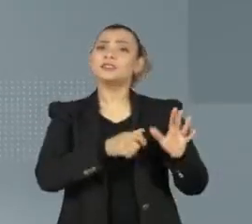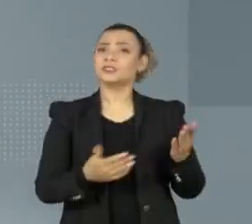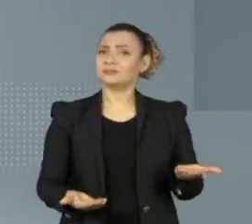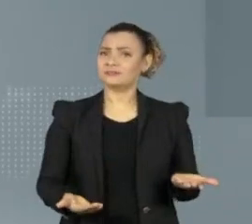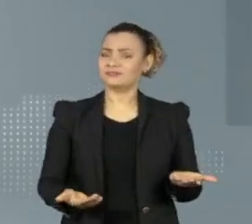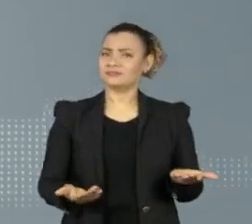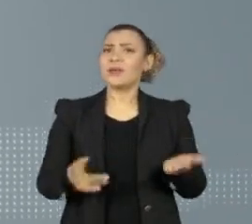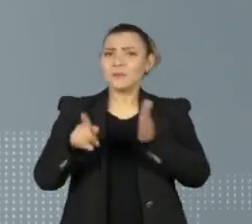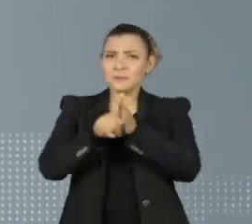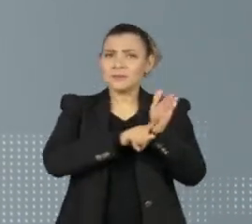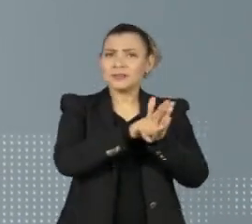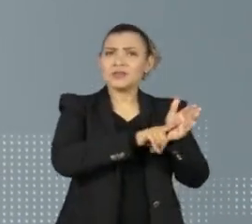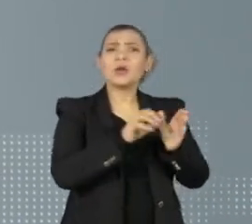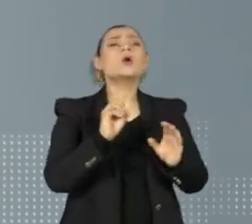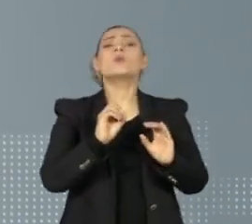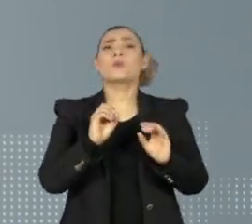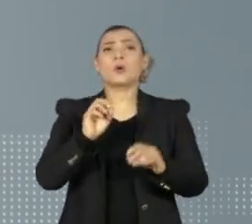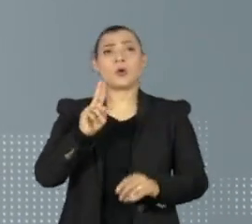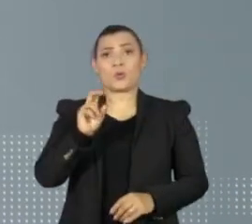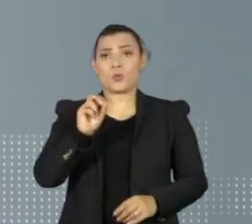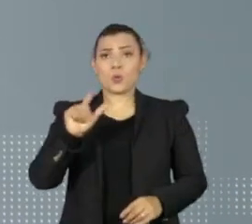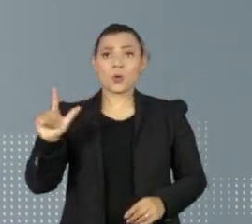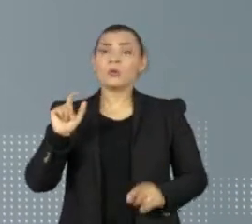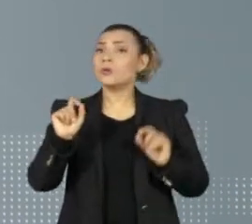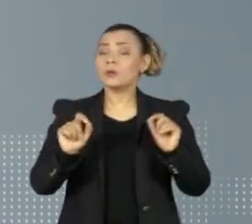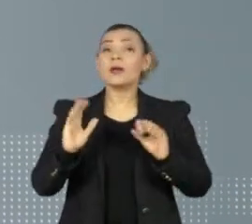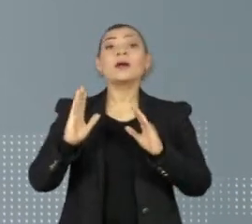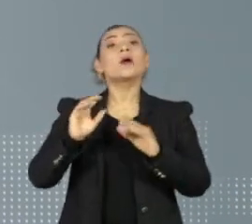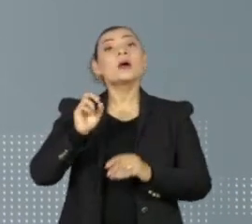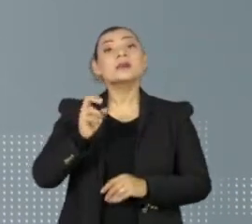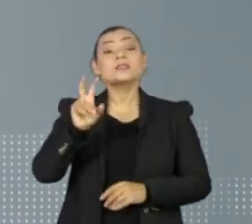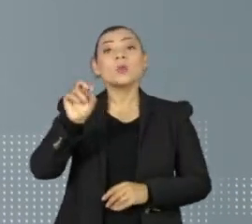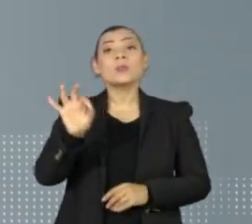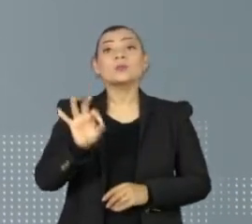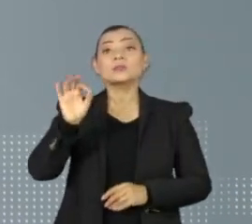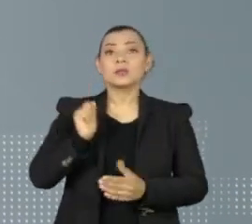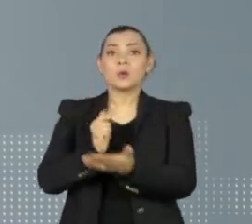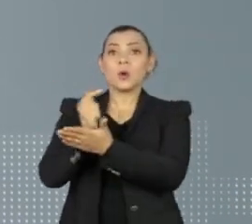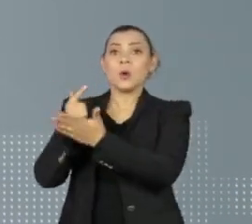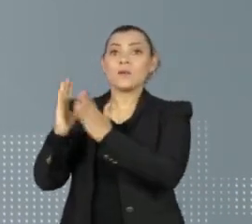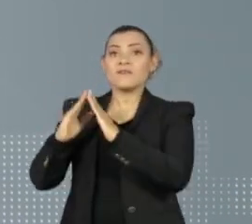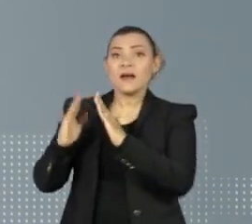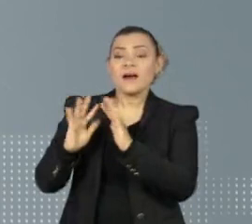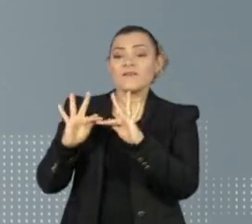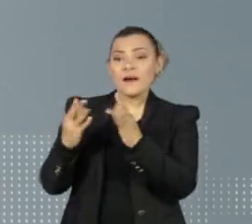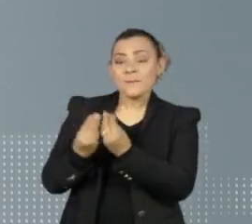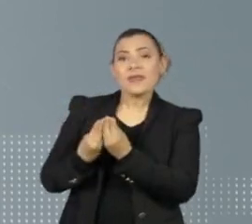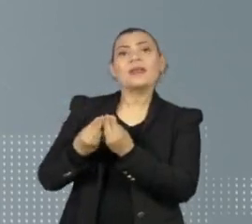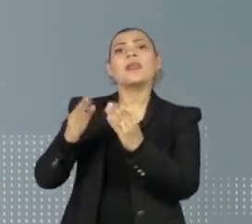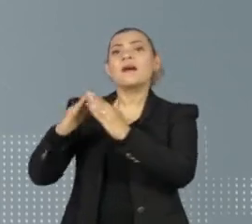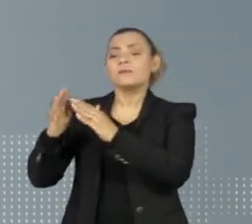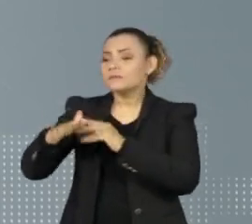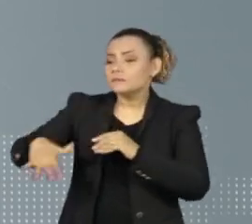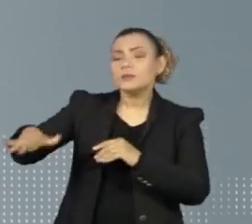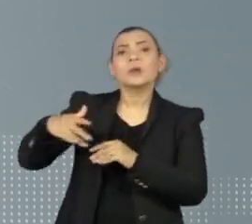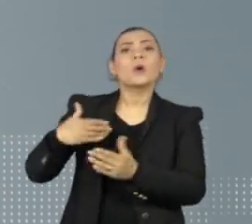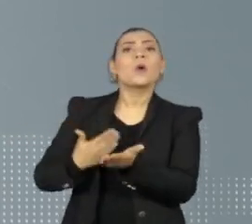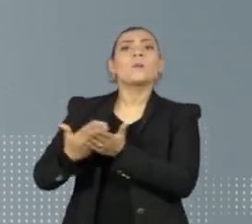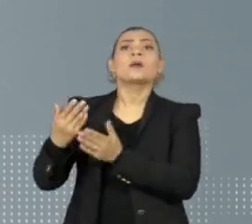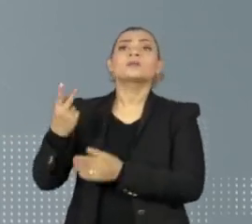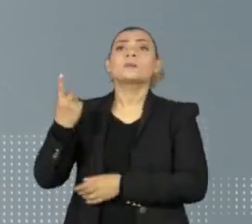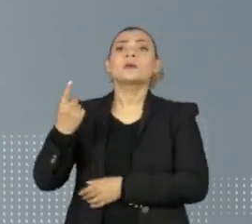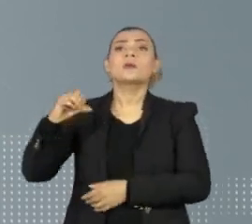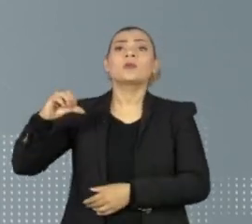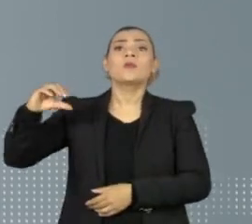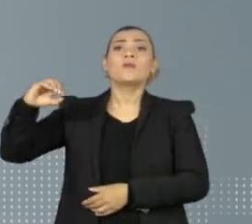Segundo o levantamento do portal UOL, quase metade dos imóveis comprados pelo presidente e familiares mais próximos, desde o início dos anos